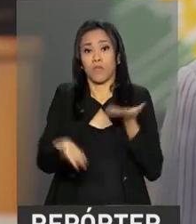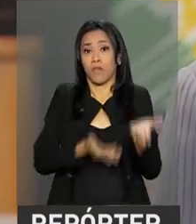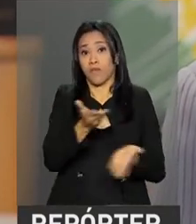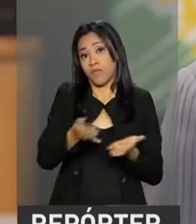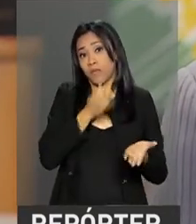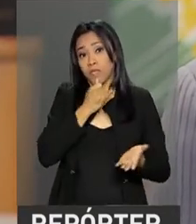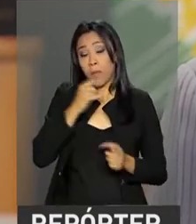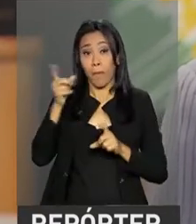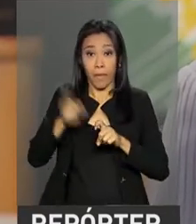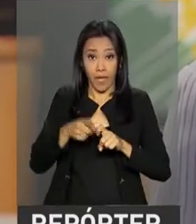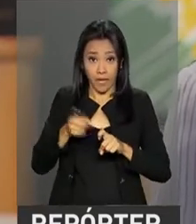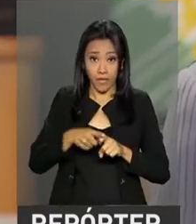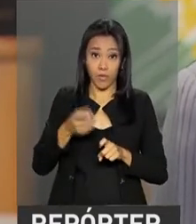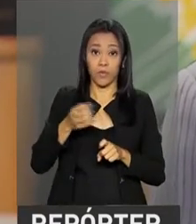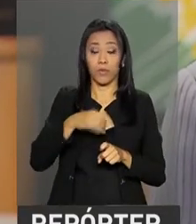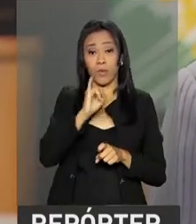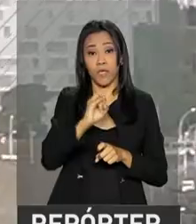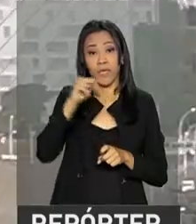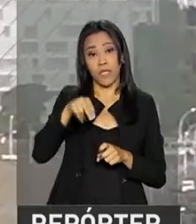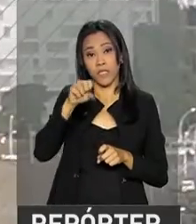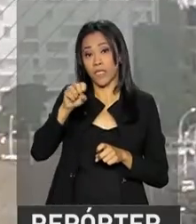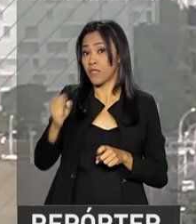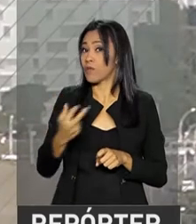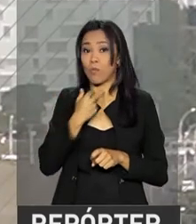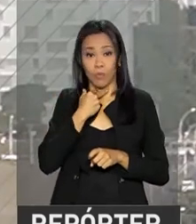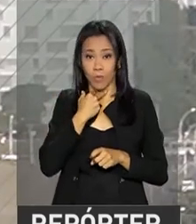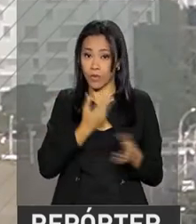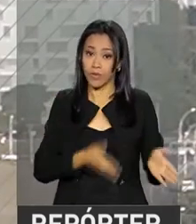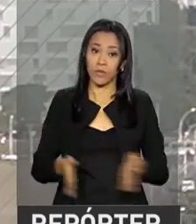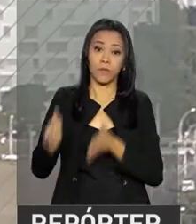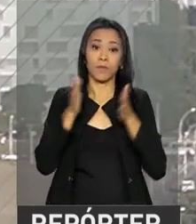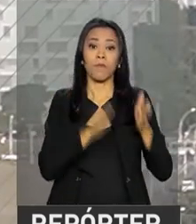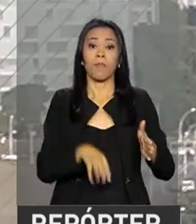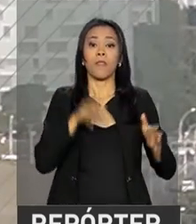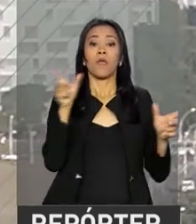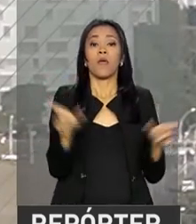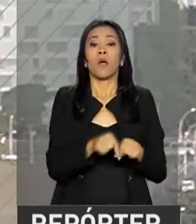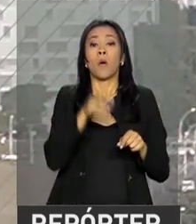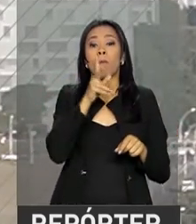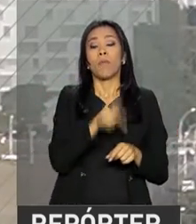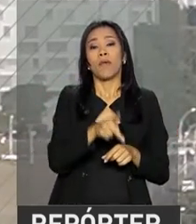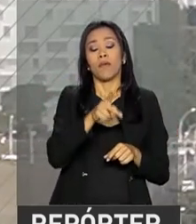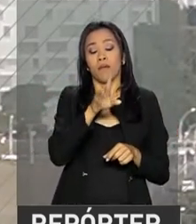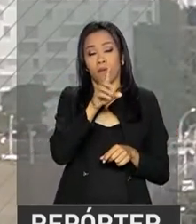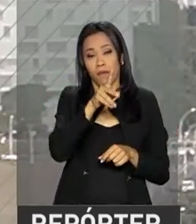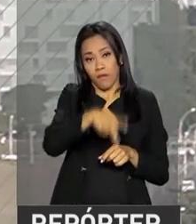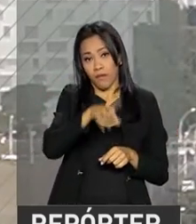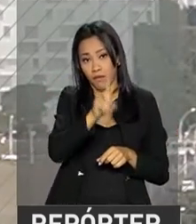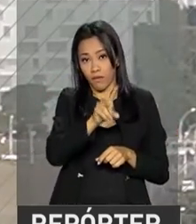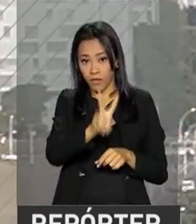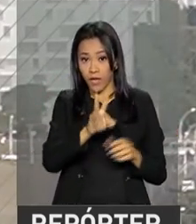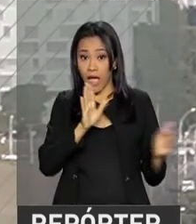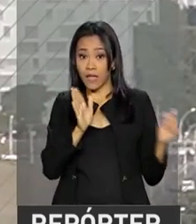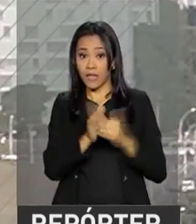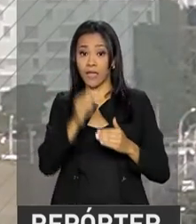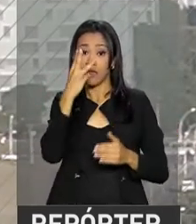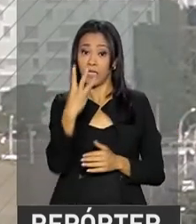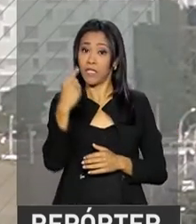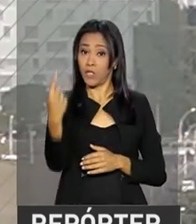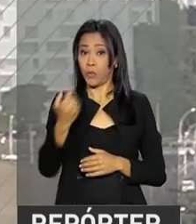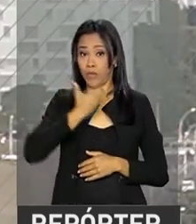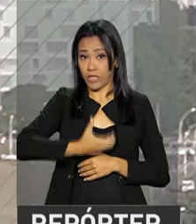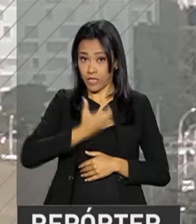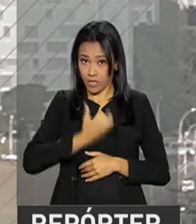peritos do INSS não vão poder aderir. Para o PDV, o prazo de adesão vai até 31 de dezembro. Quem aderir vai